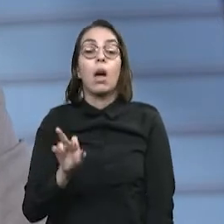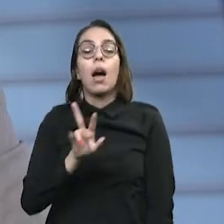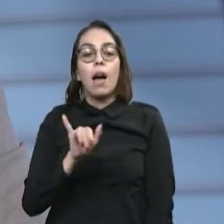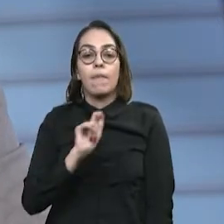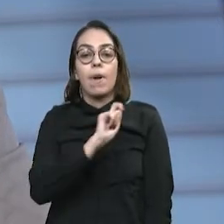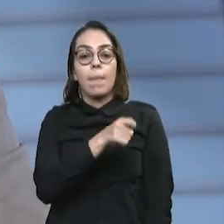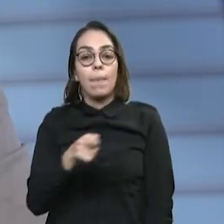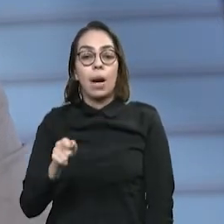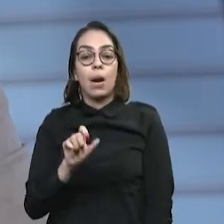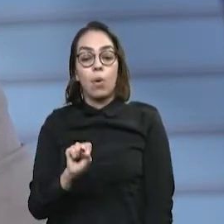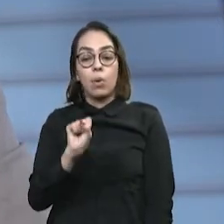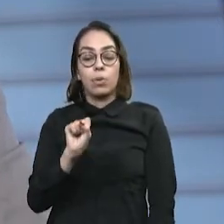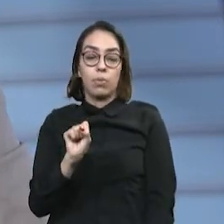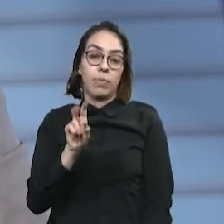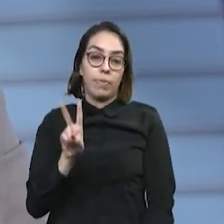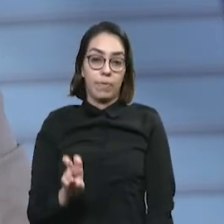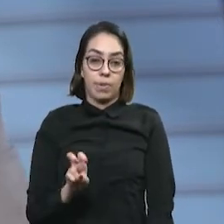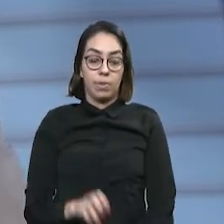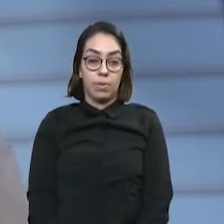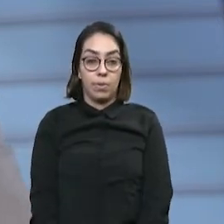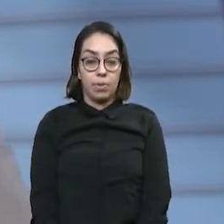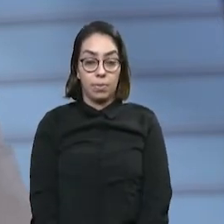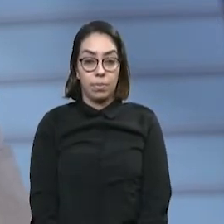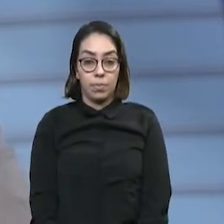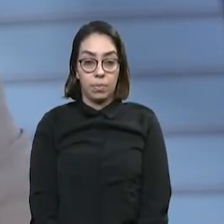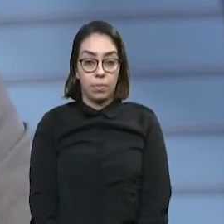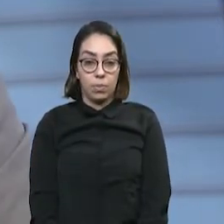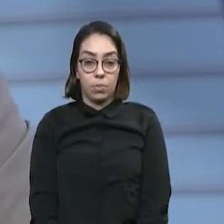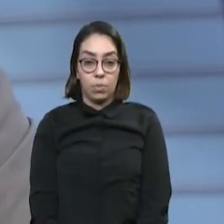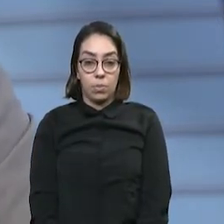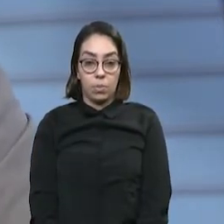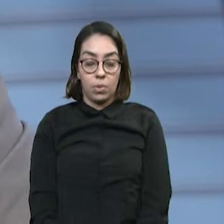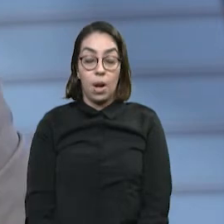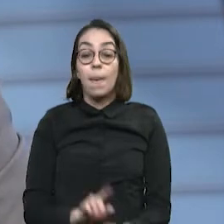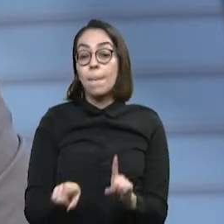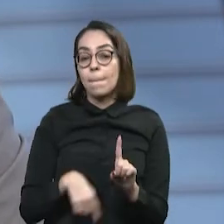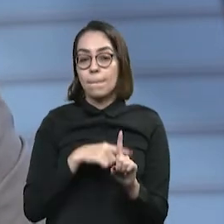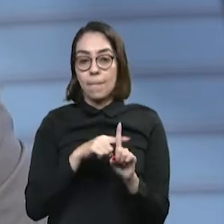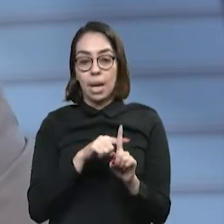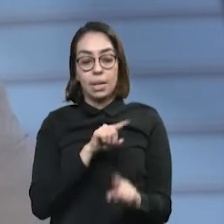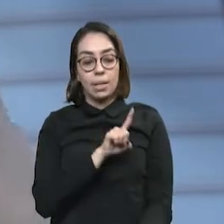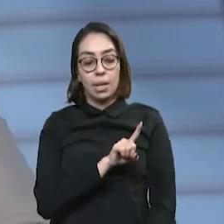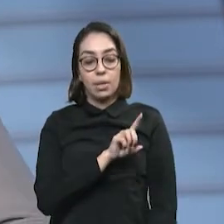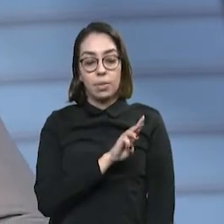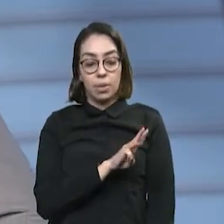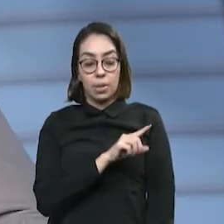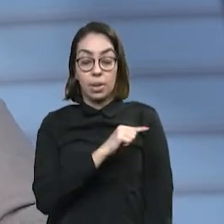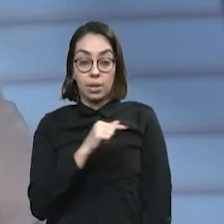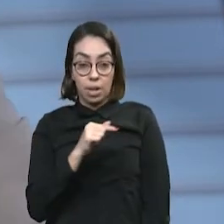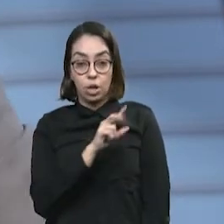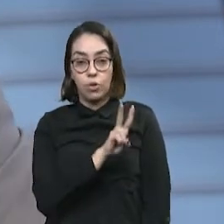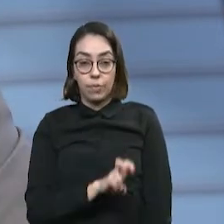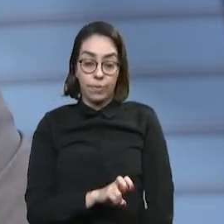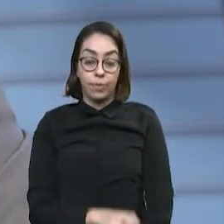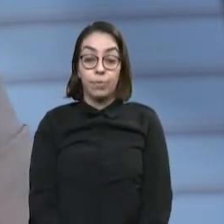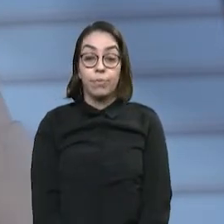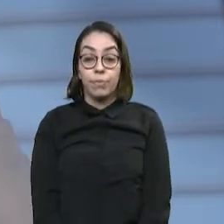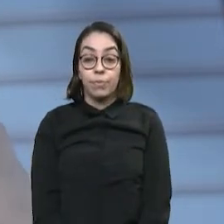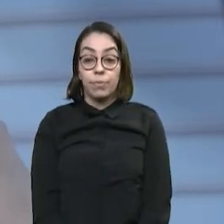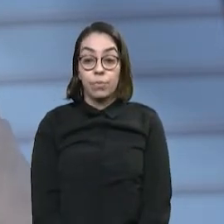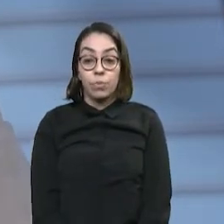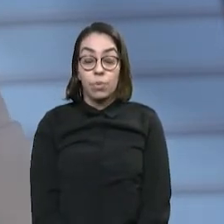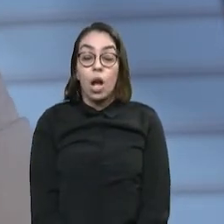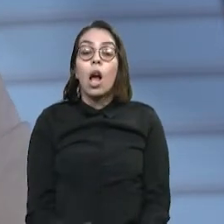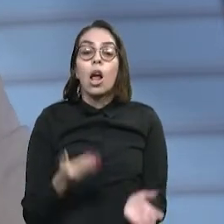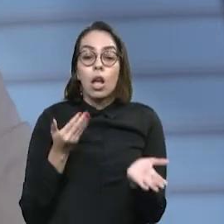Isso é 8 parcelas de entrada, né? Isso. E o restante, 137. Exato. Esse 1% divide em 8 vezes, né? A partir da 9ª